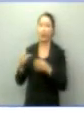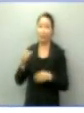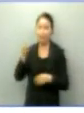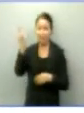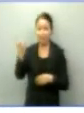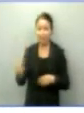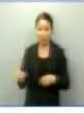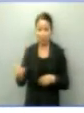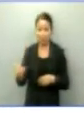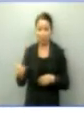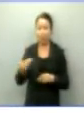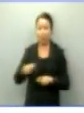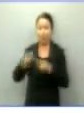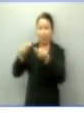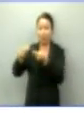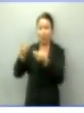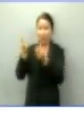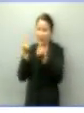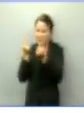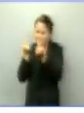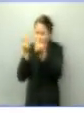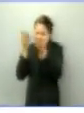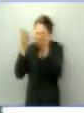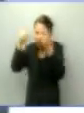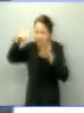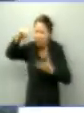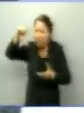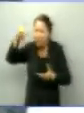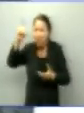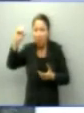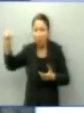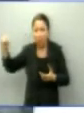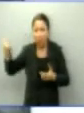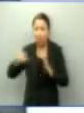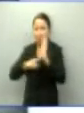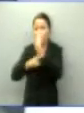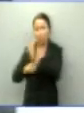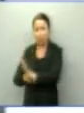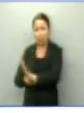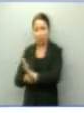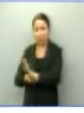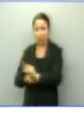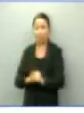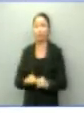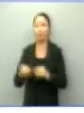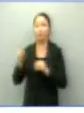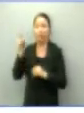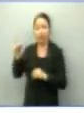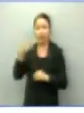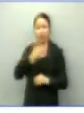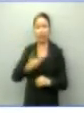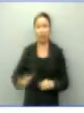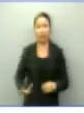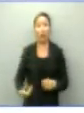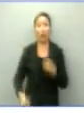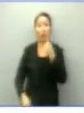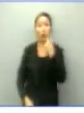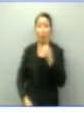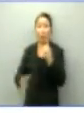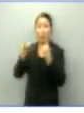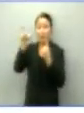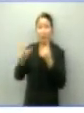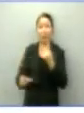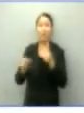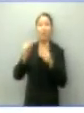milhões de impostos ao Estado, apoiando um candidato, um determinado candidato a governador. E um deles, isso